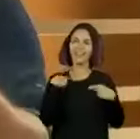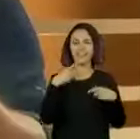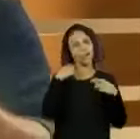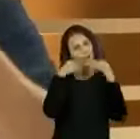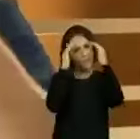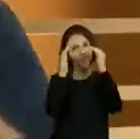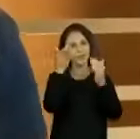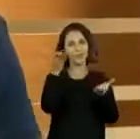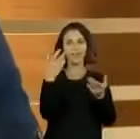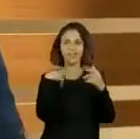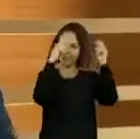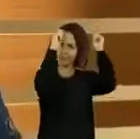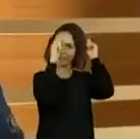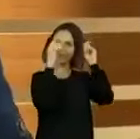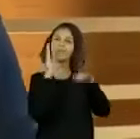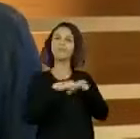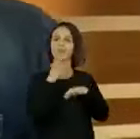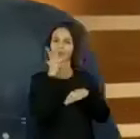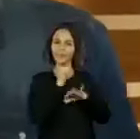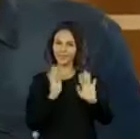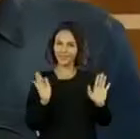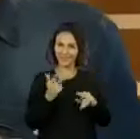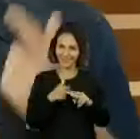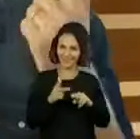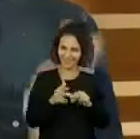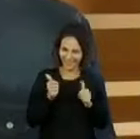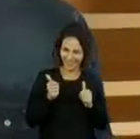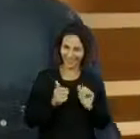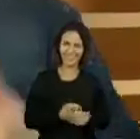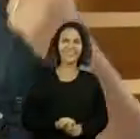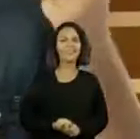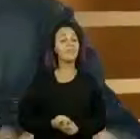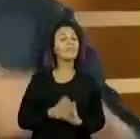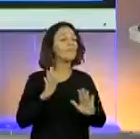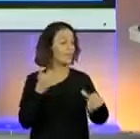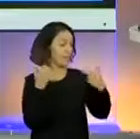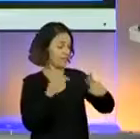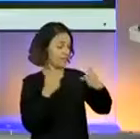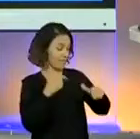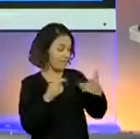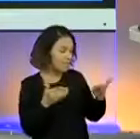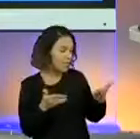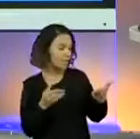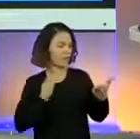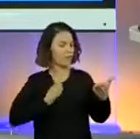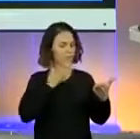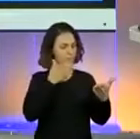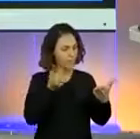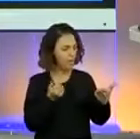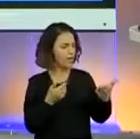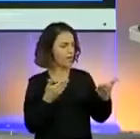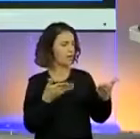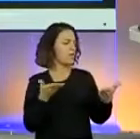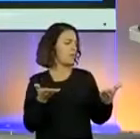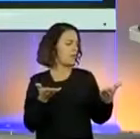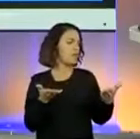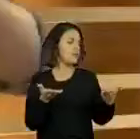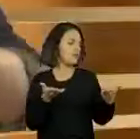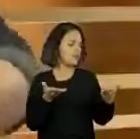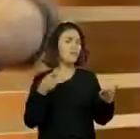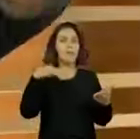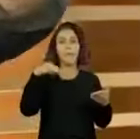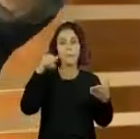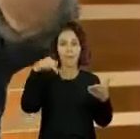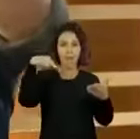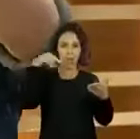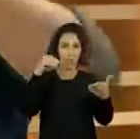respeito que eu tenho para vocês. Eu coloquei essa boina. Beleza? Olha só, emprego, por que as pessoas saem do campo, ter uma vida melhor por causa de trabalho. A Manuela, ela foi